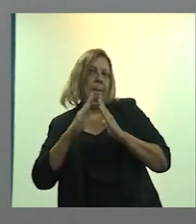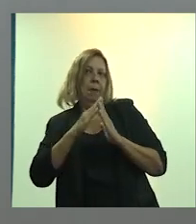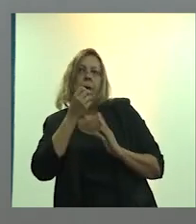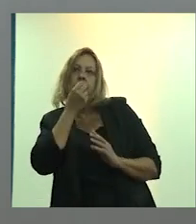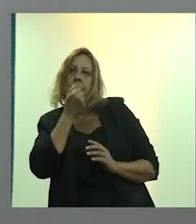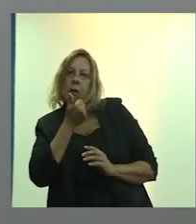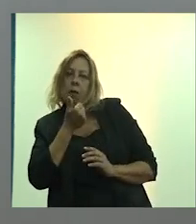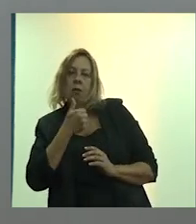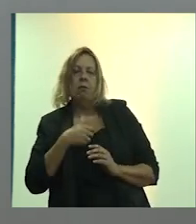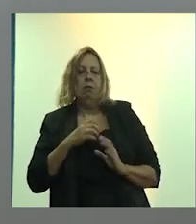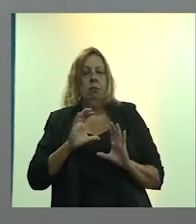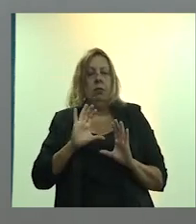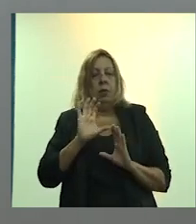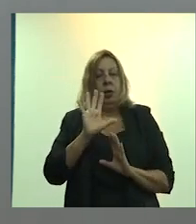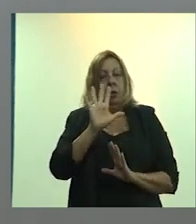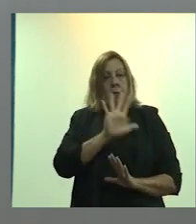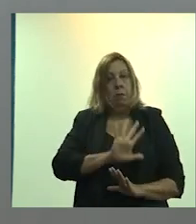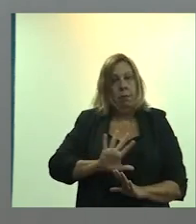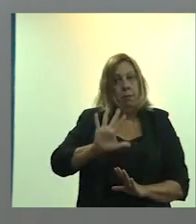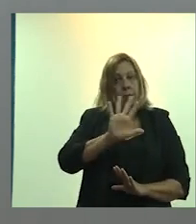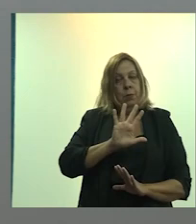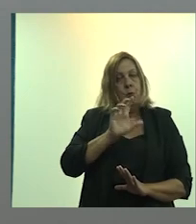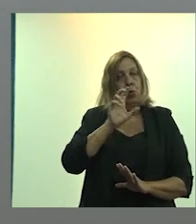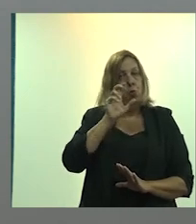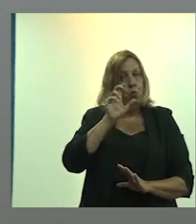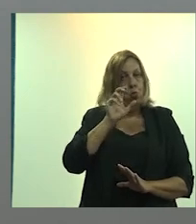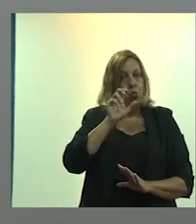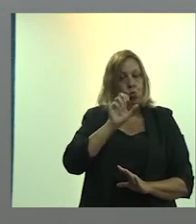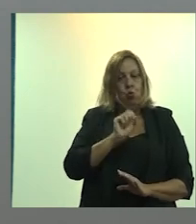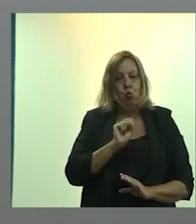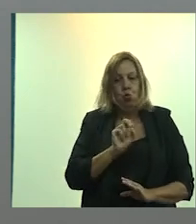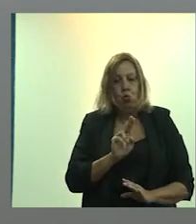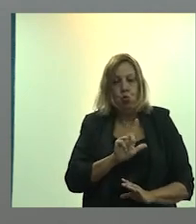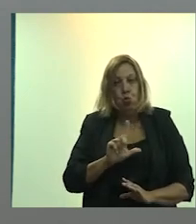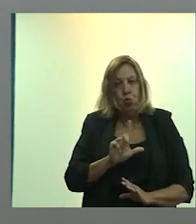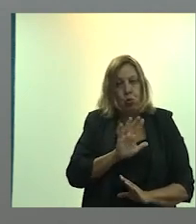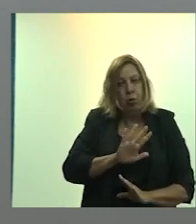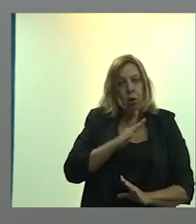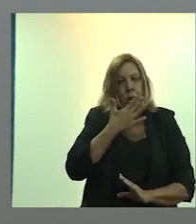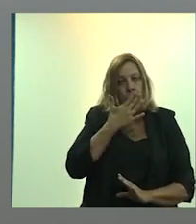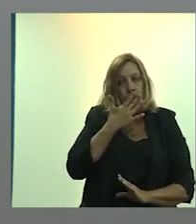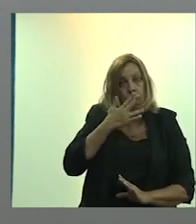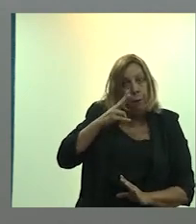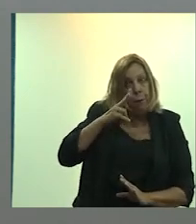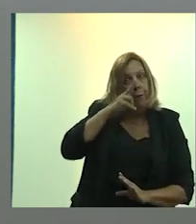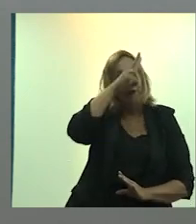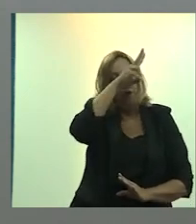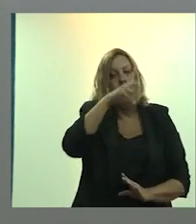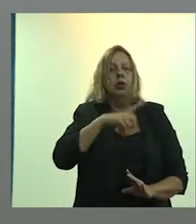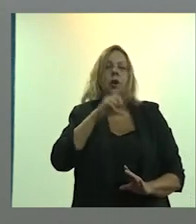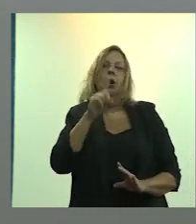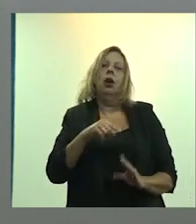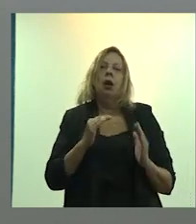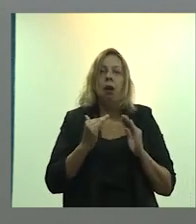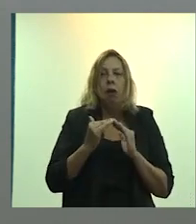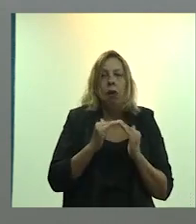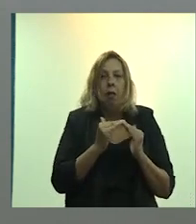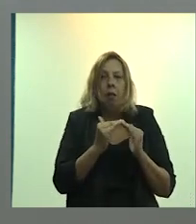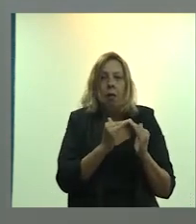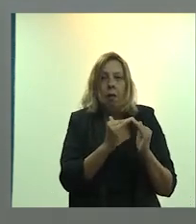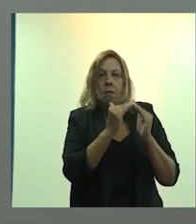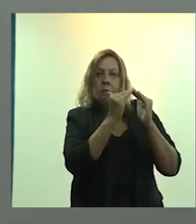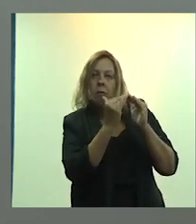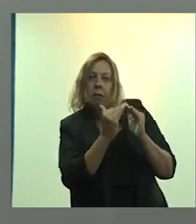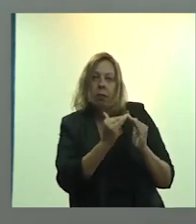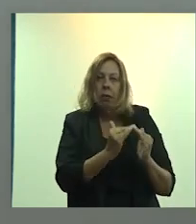e a parte sul, com essa cor mais forte, justamente aqueles domicílios, com maior incidência